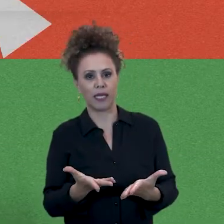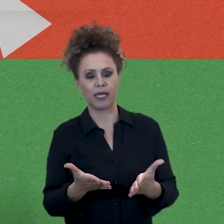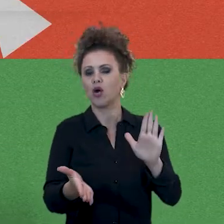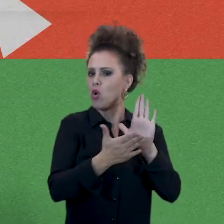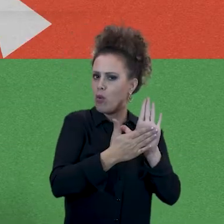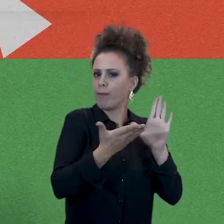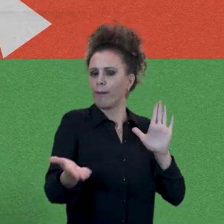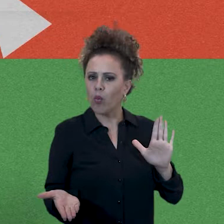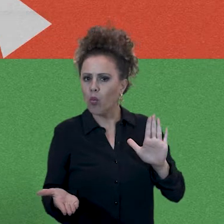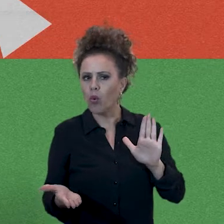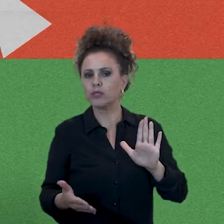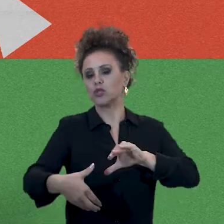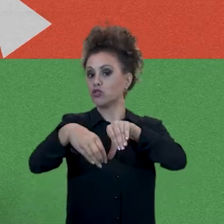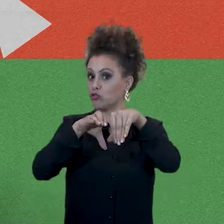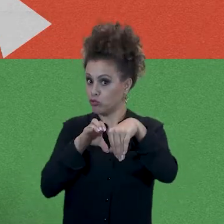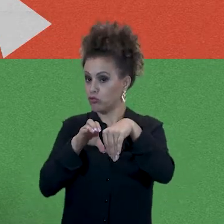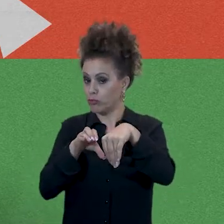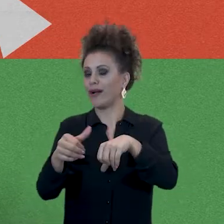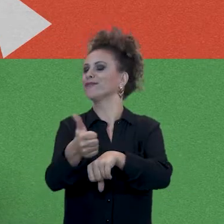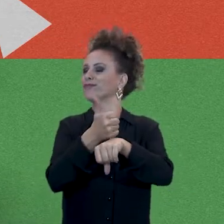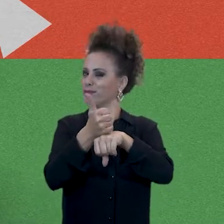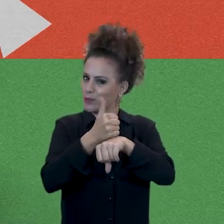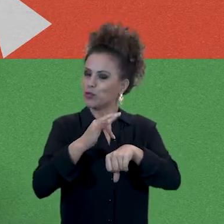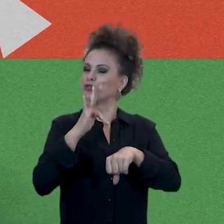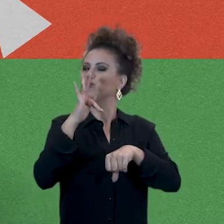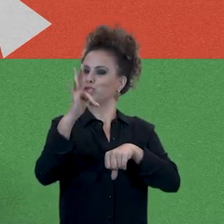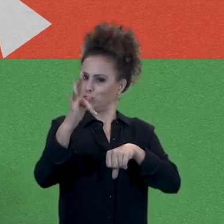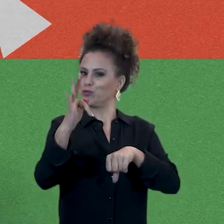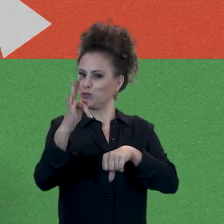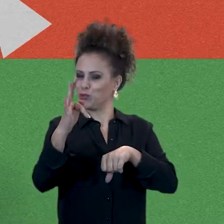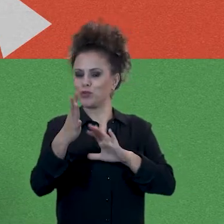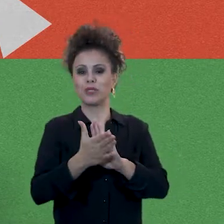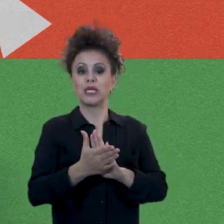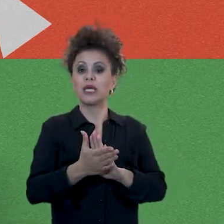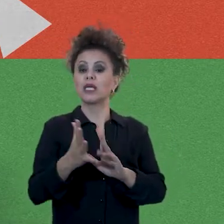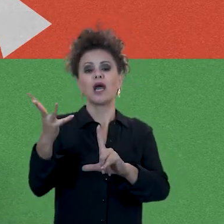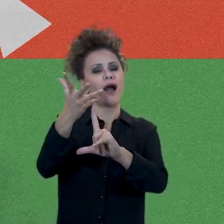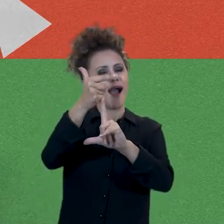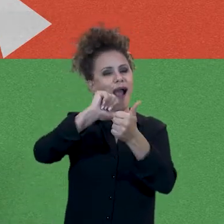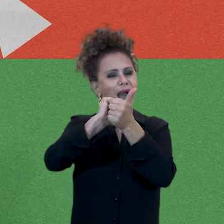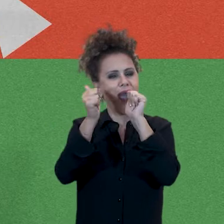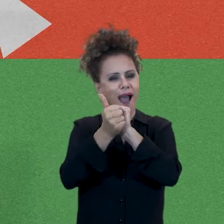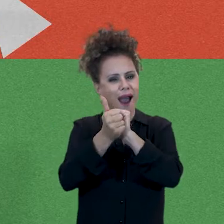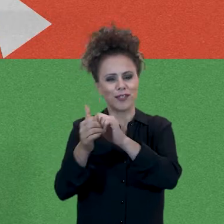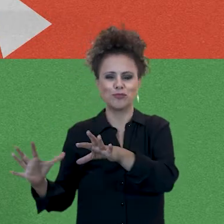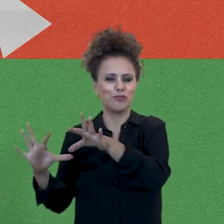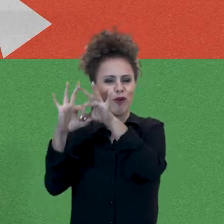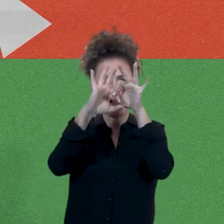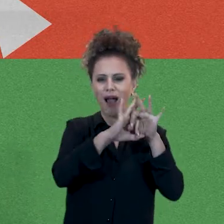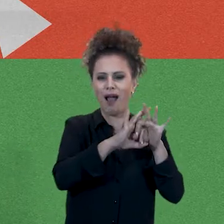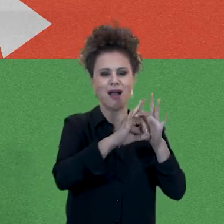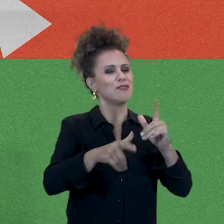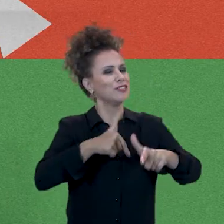proposição, né? De formar esse profissional que está nessa relação entre arte e contexto, né?